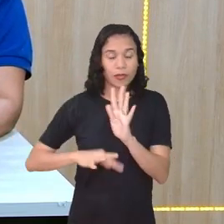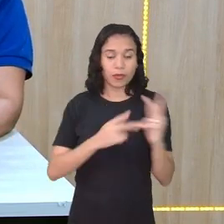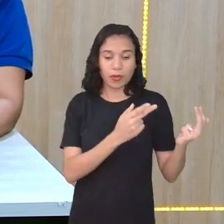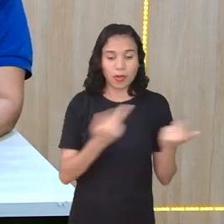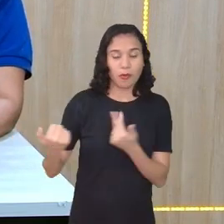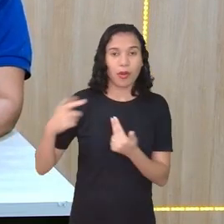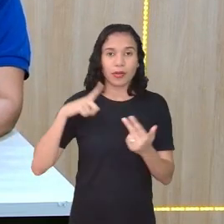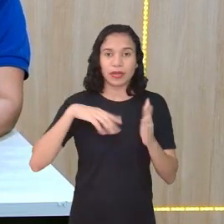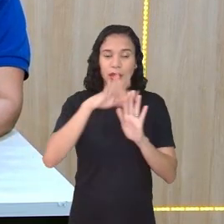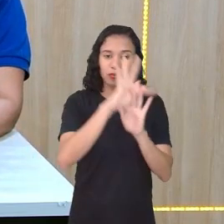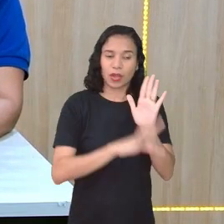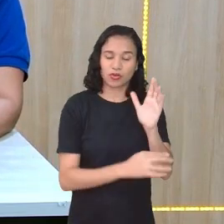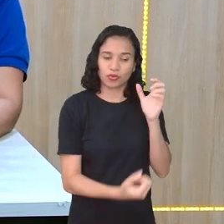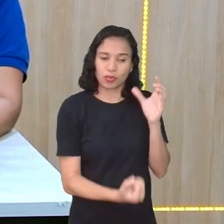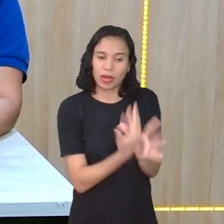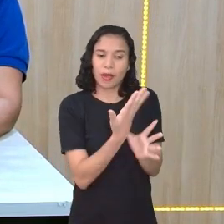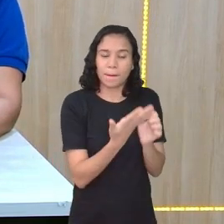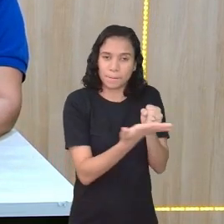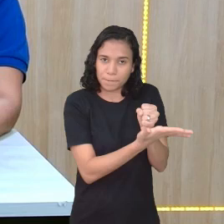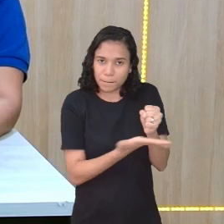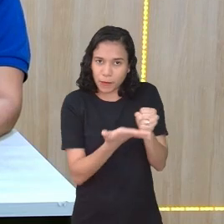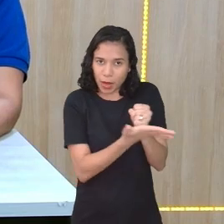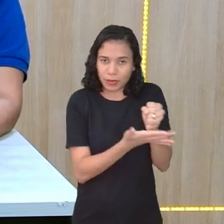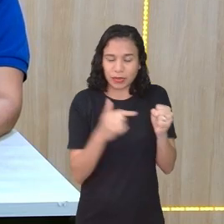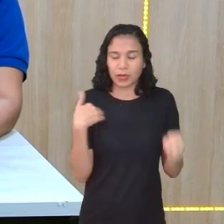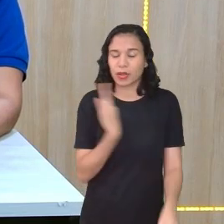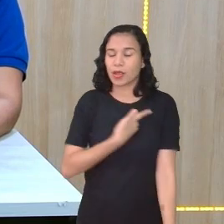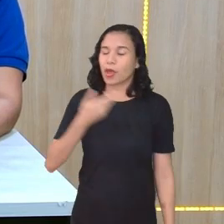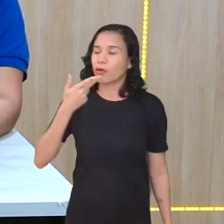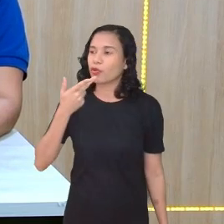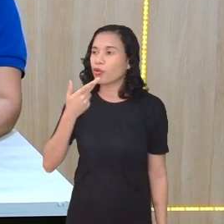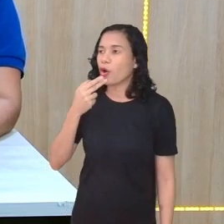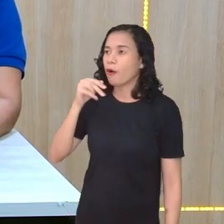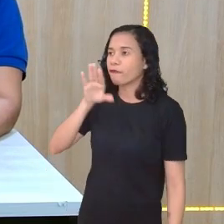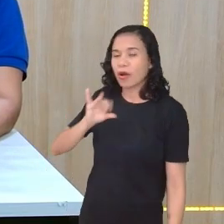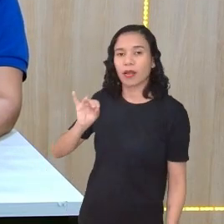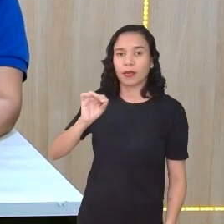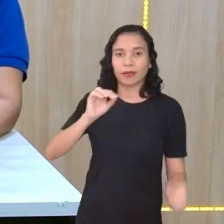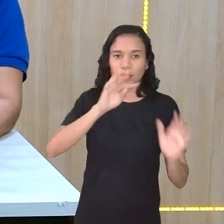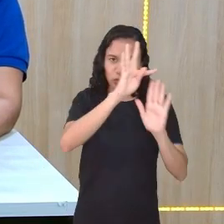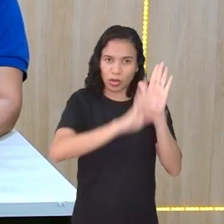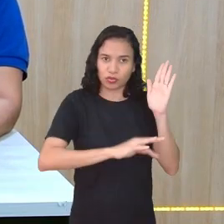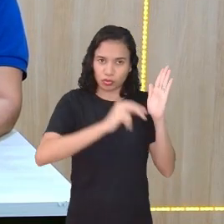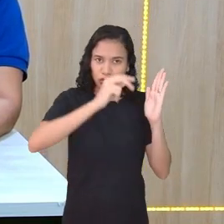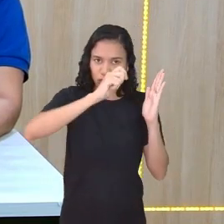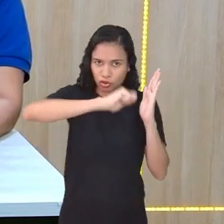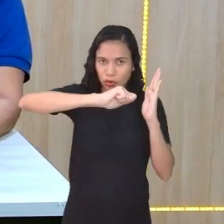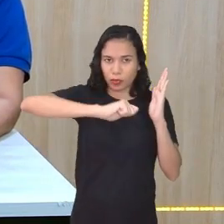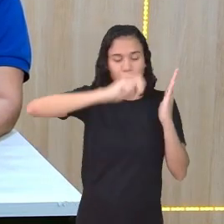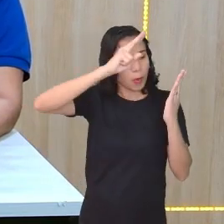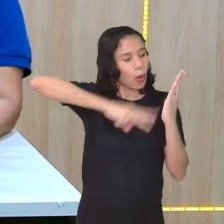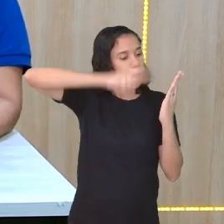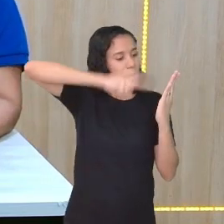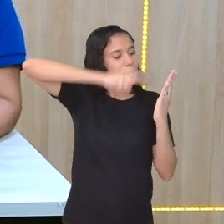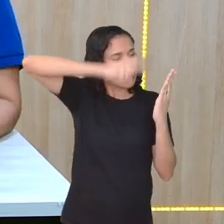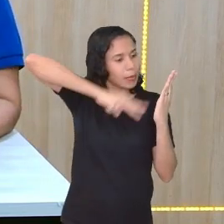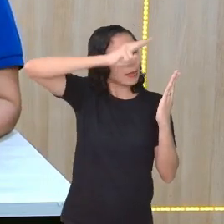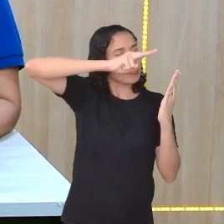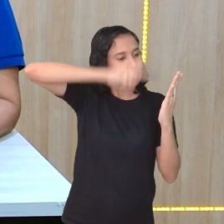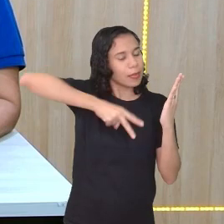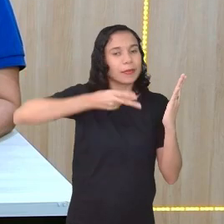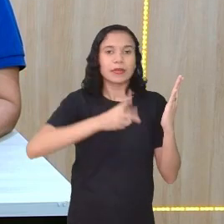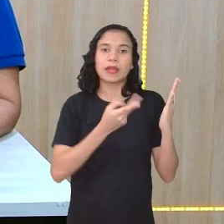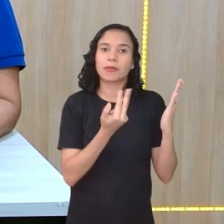tem ali um texto fonte. Quando a gente vai oralizar, há variações. O que não quer dizer que todas as